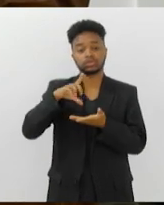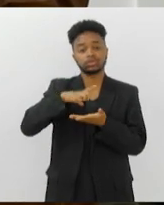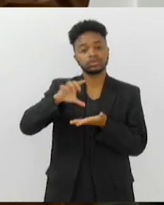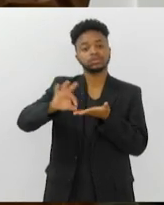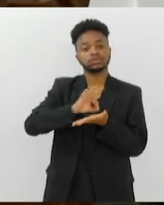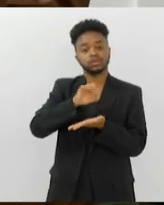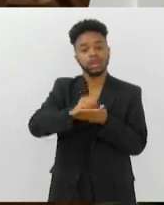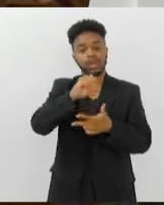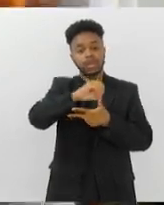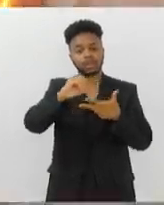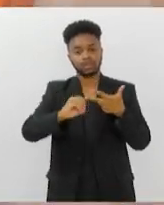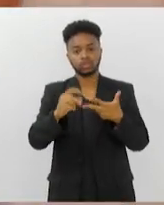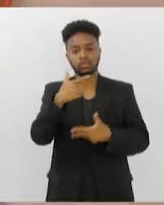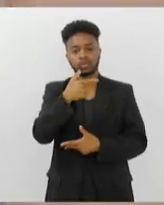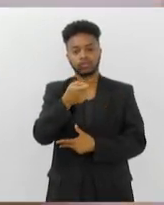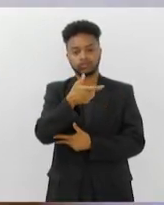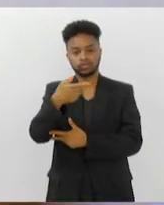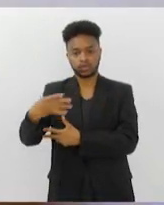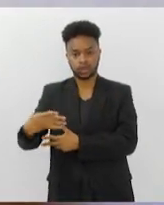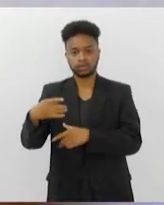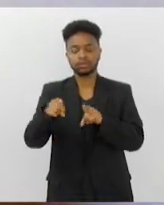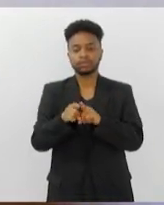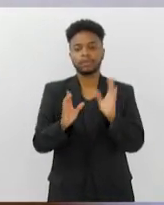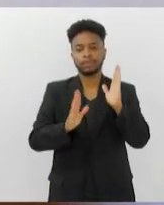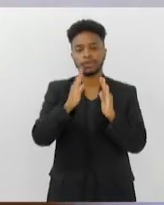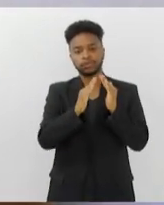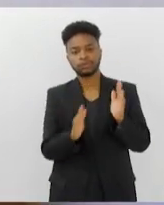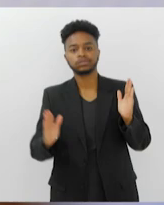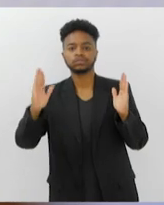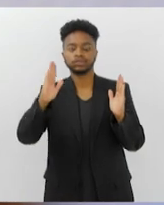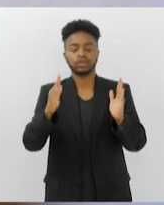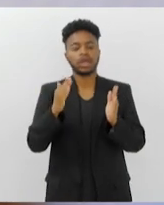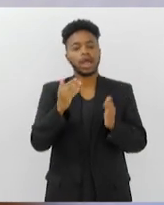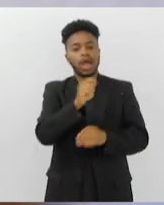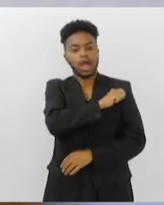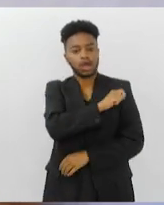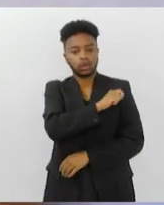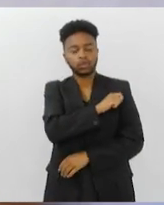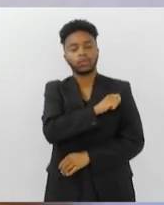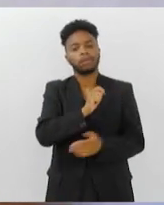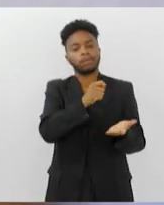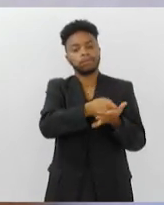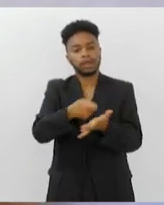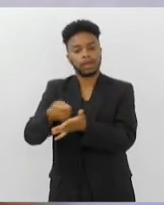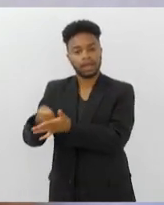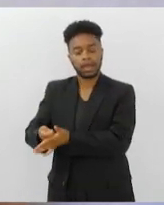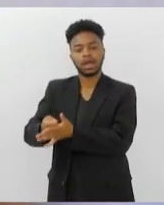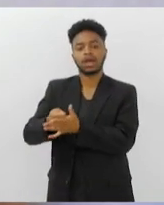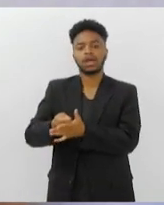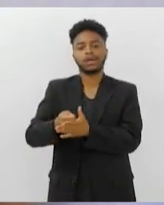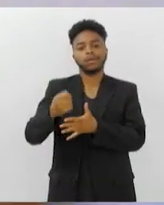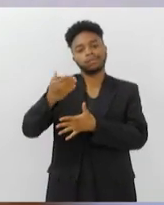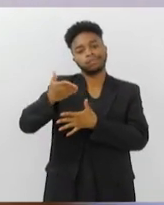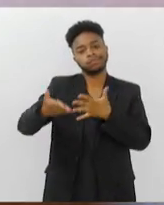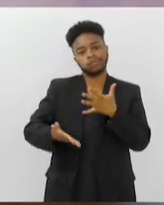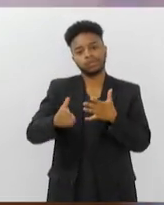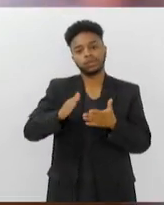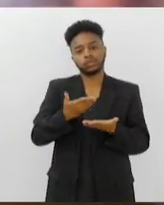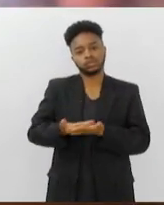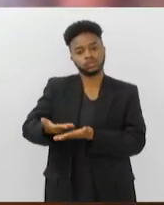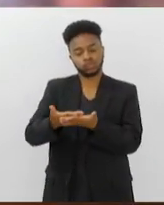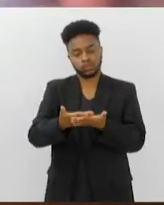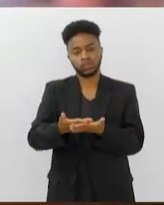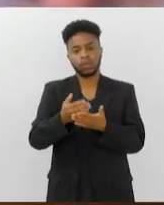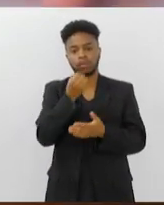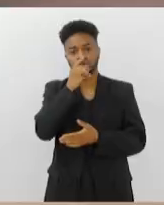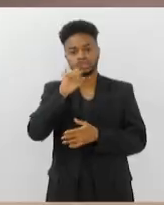para o Enem 2024. Prorrogado prazo para estudantes quitarem dívidas de financiamento estudantil. O Bom Dia Alerj